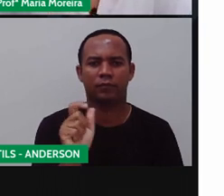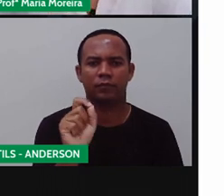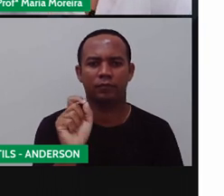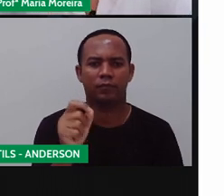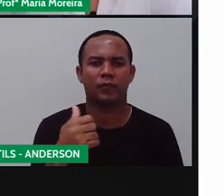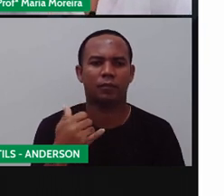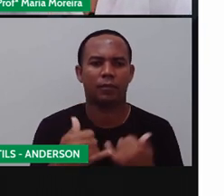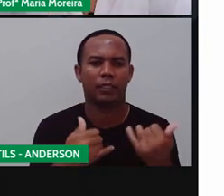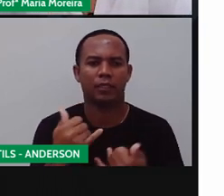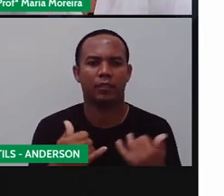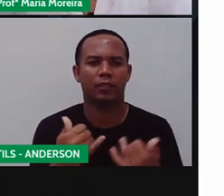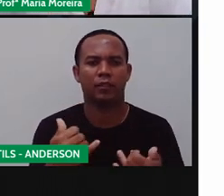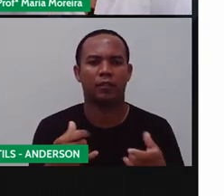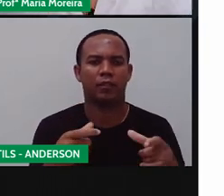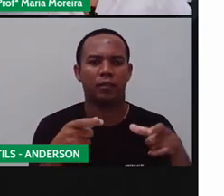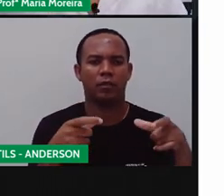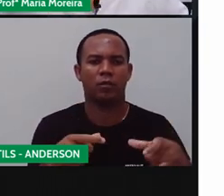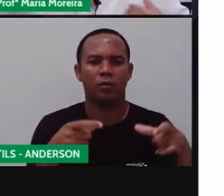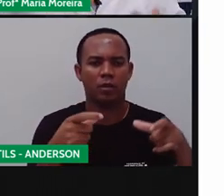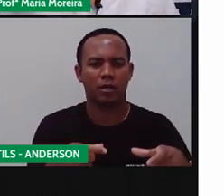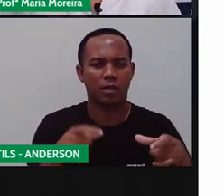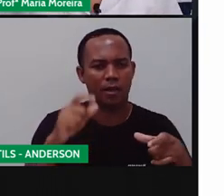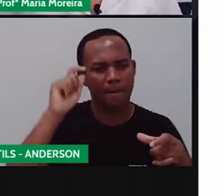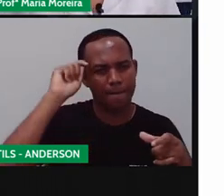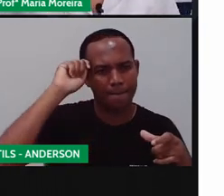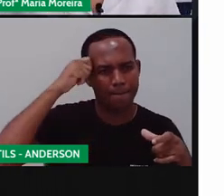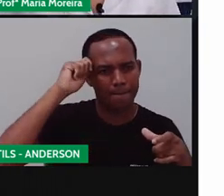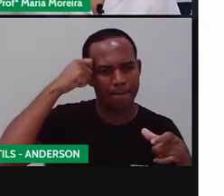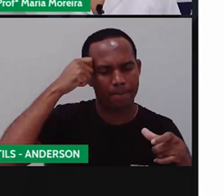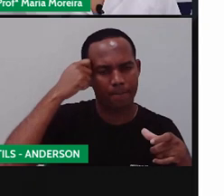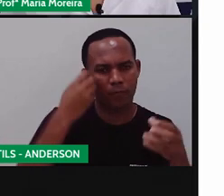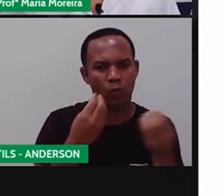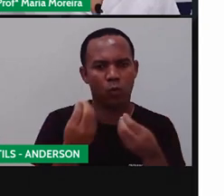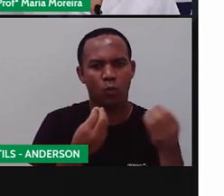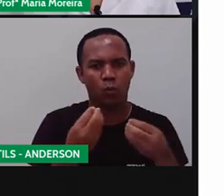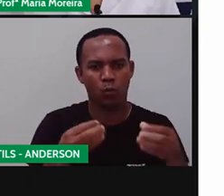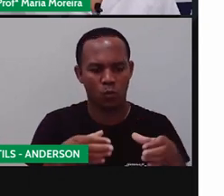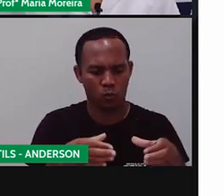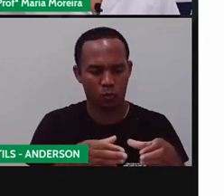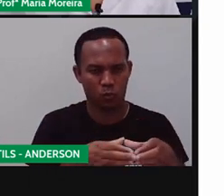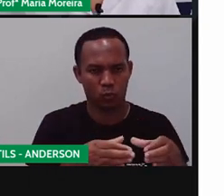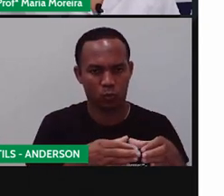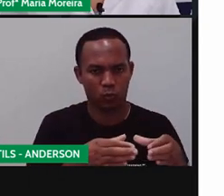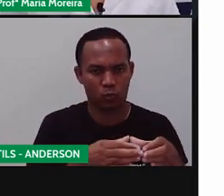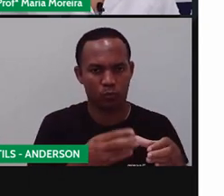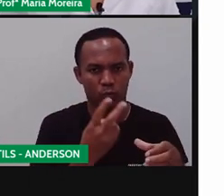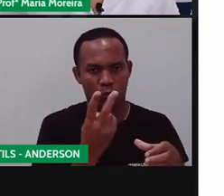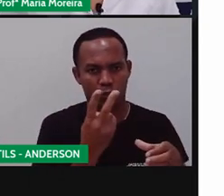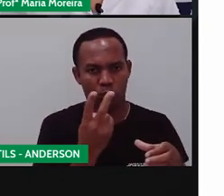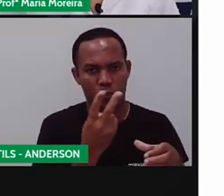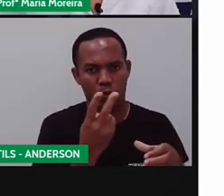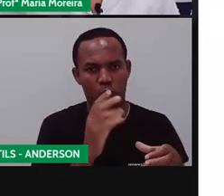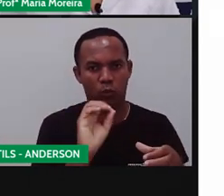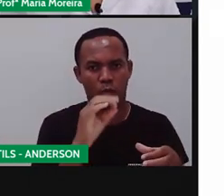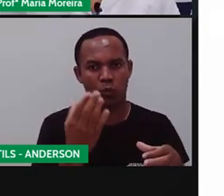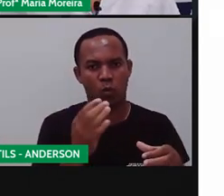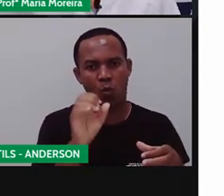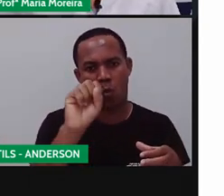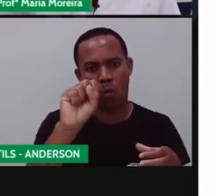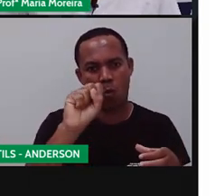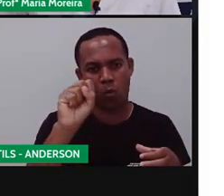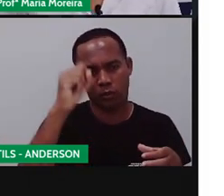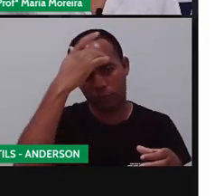uma brincadeira angolana, né? Que é realizada por dois grupos, de três a oito pessoas cada um.